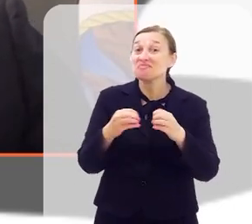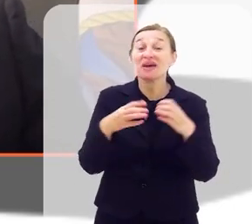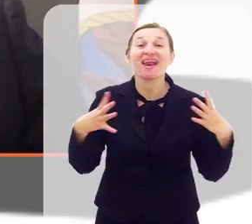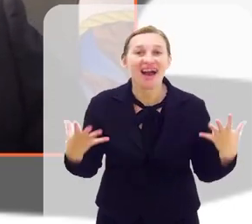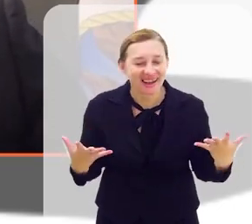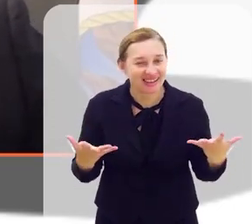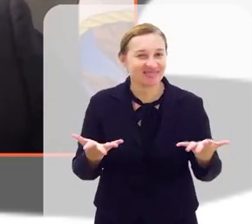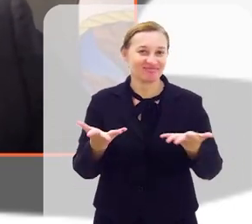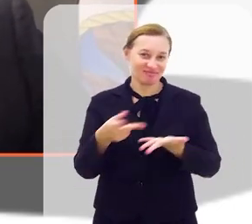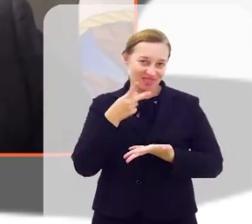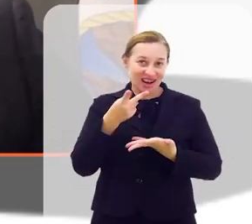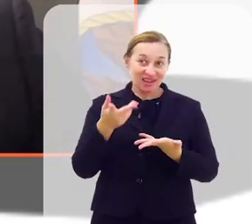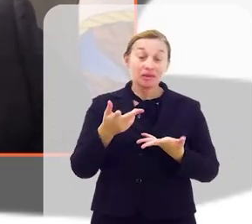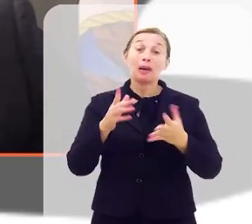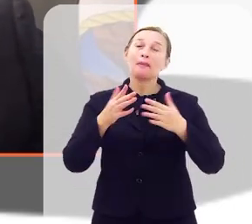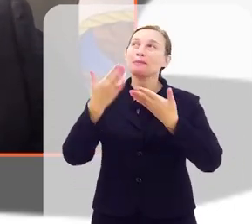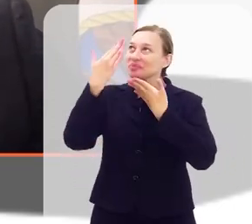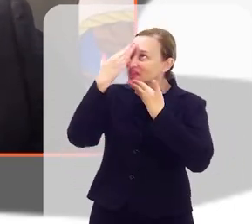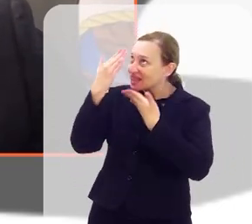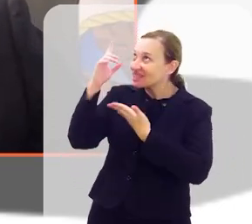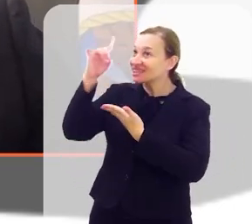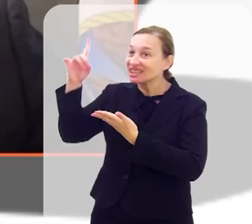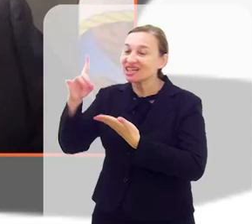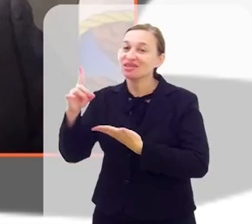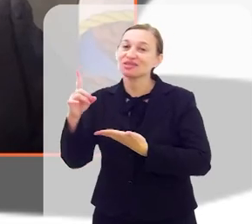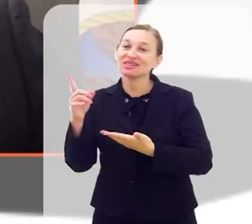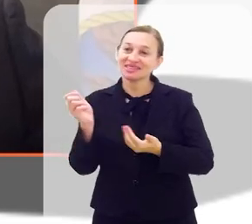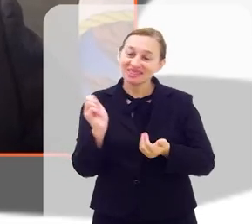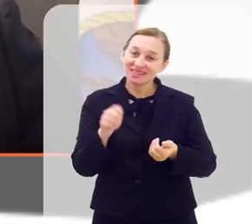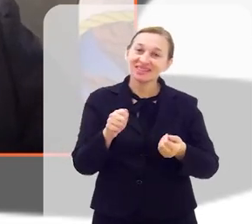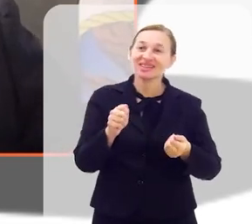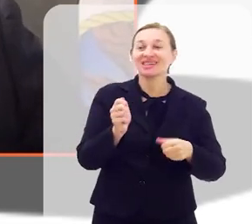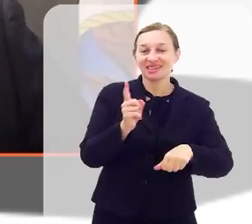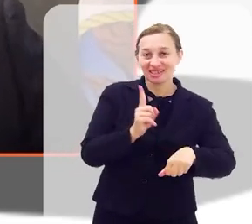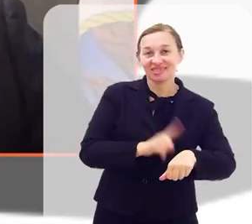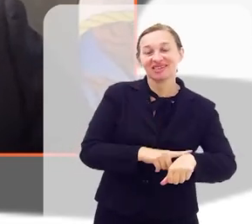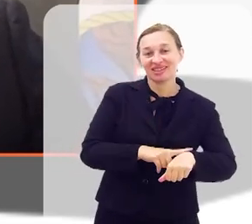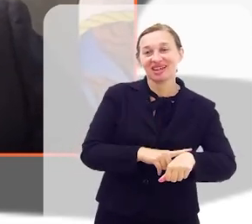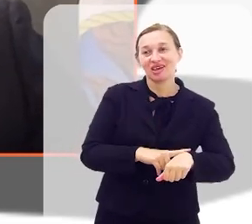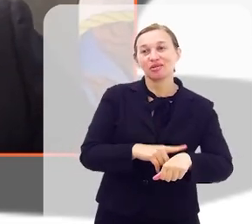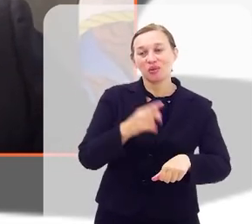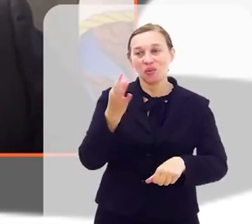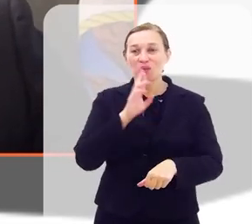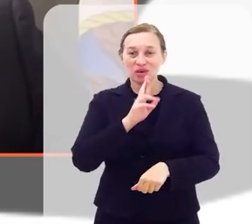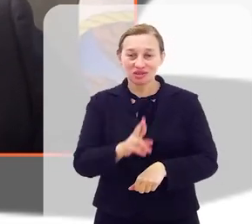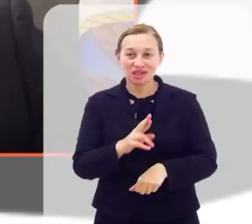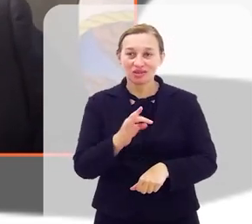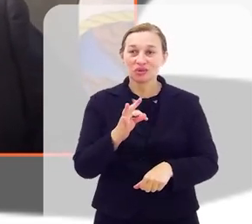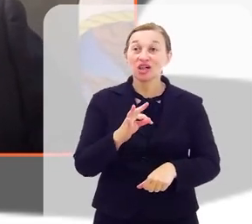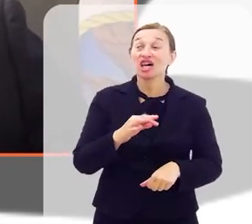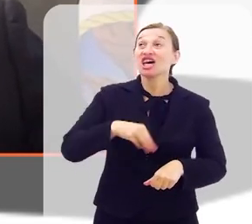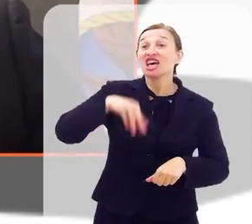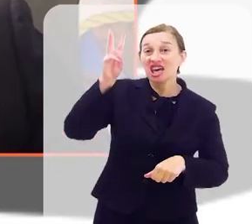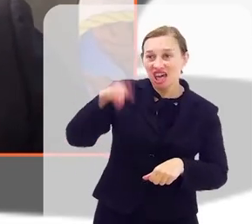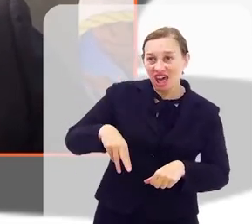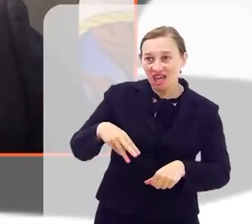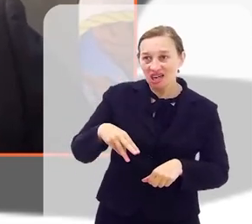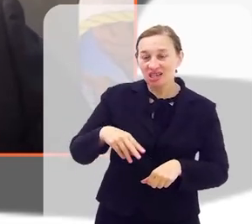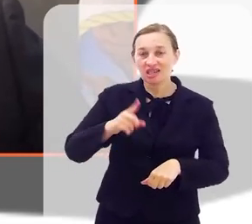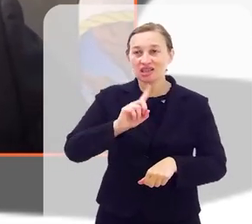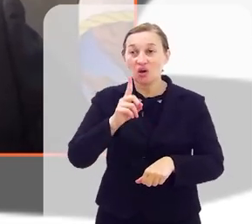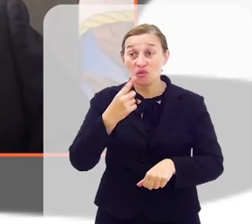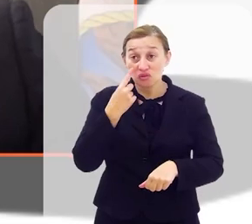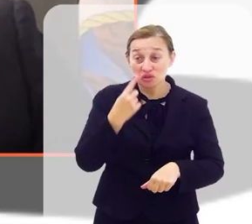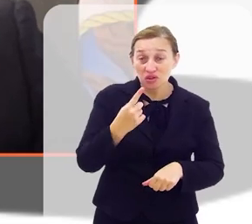um milagre, mas graças a Deus tem dado conta e o resultado já já, que não apareceu, vai passar a